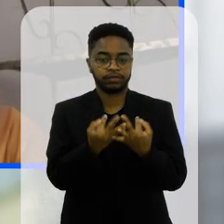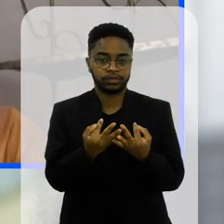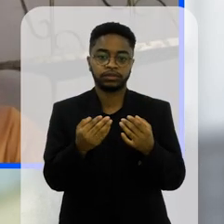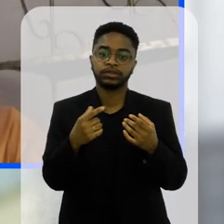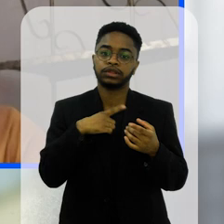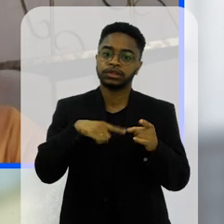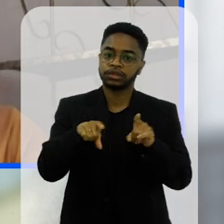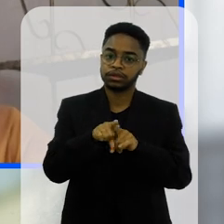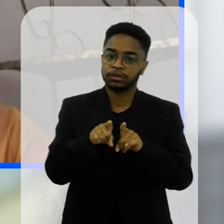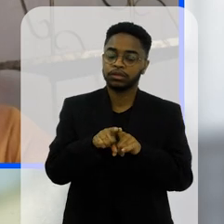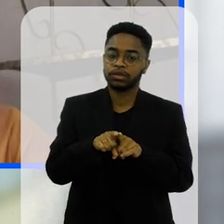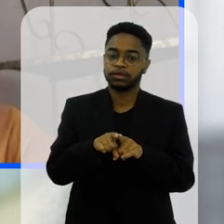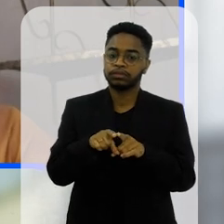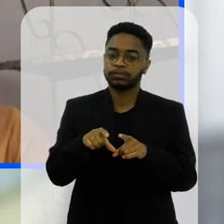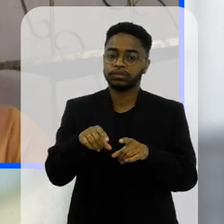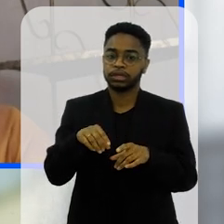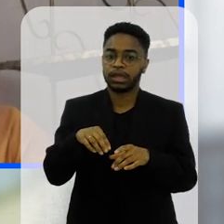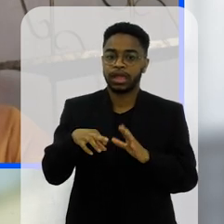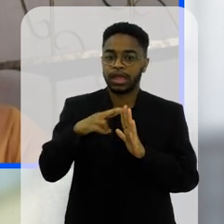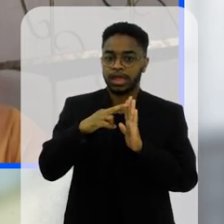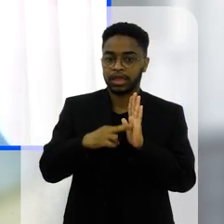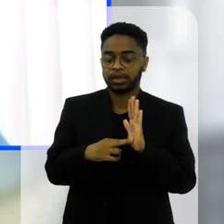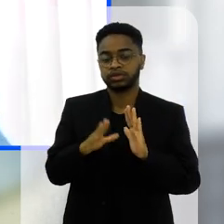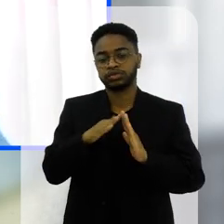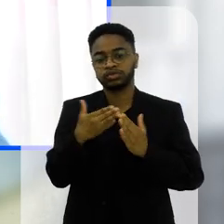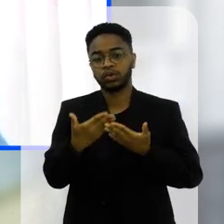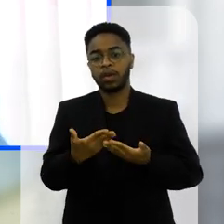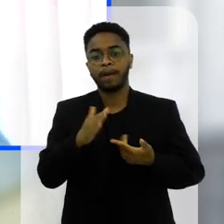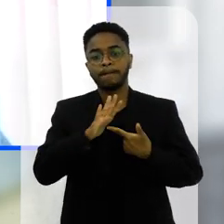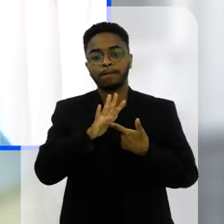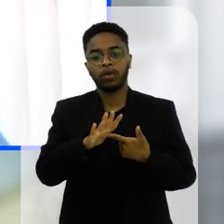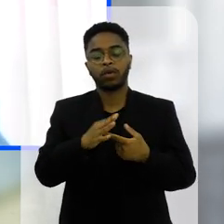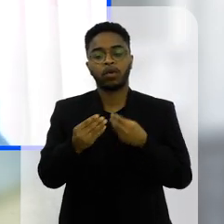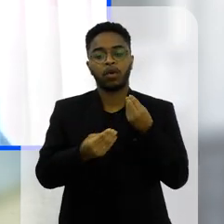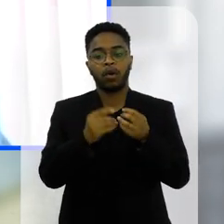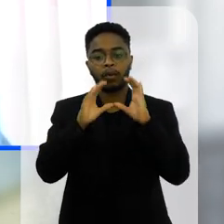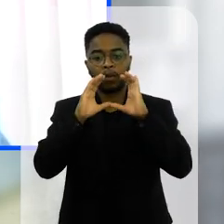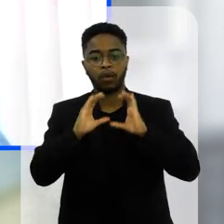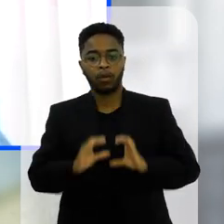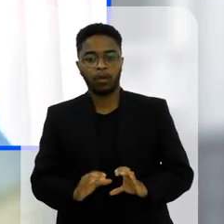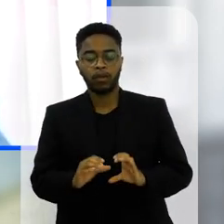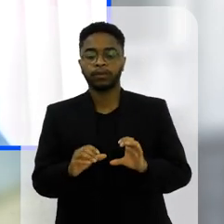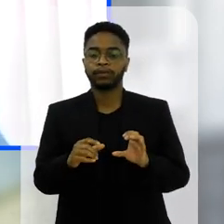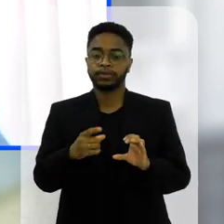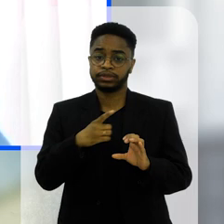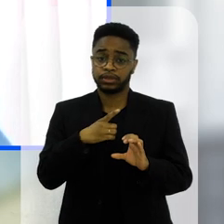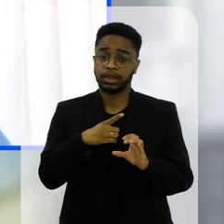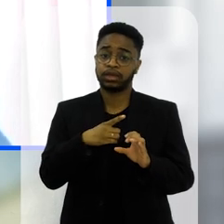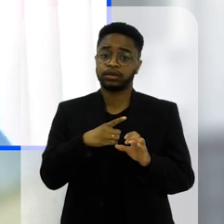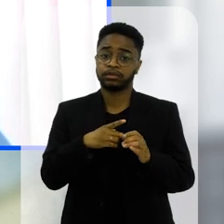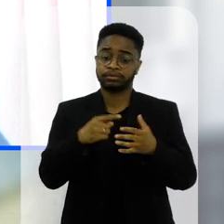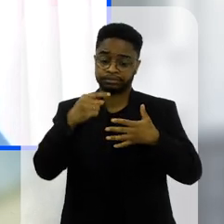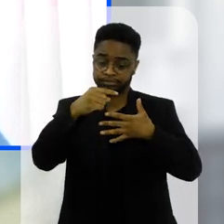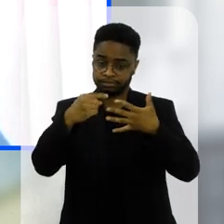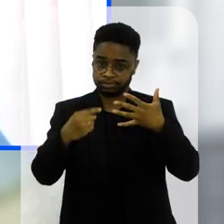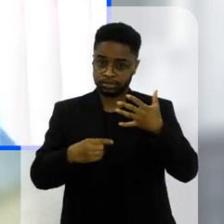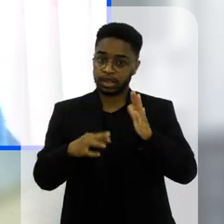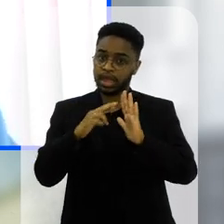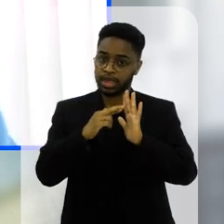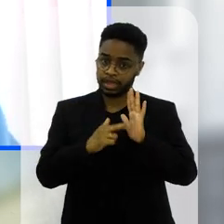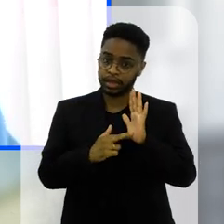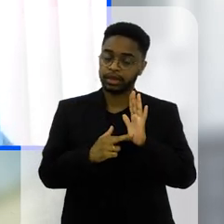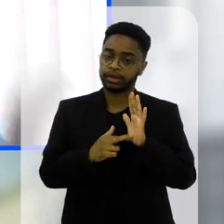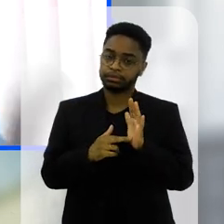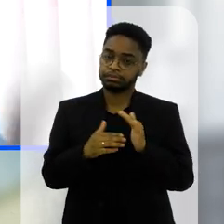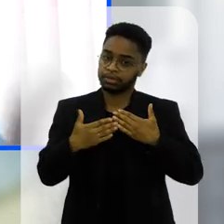unidades já os nossos regimentos escolares que tratam das questões disciplinares comportamentos e que tem medidas ali também seja